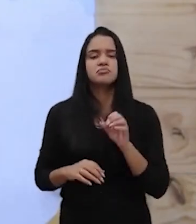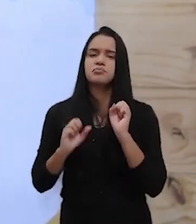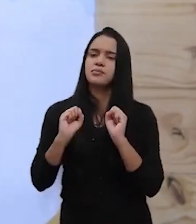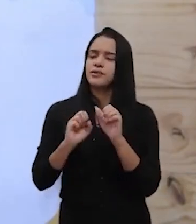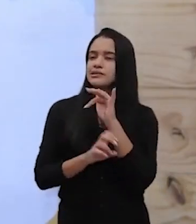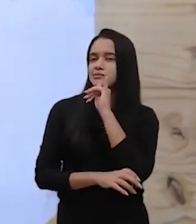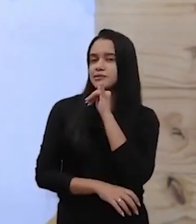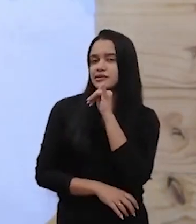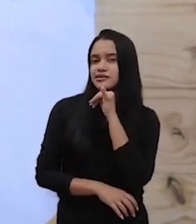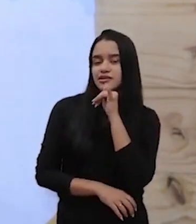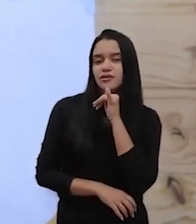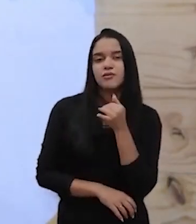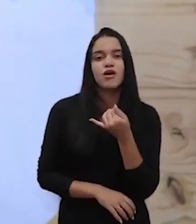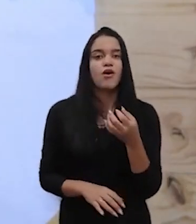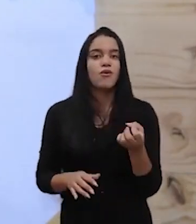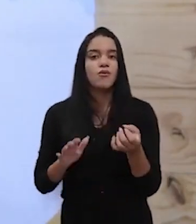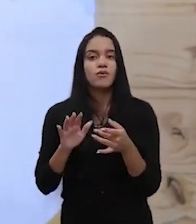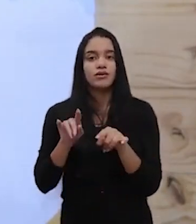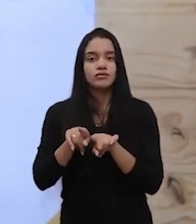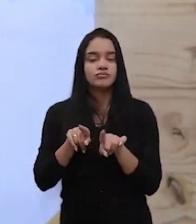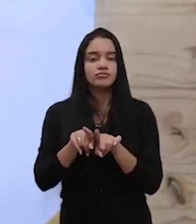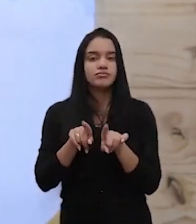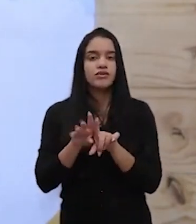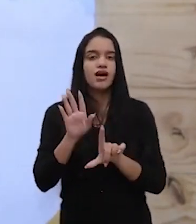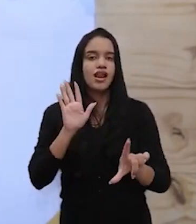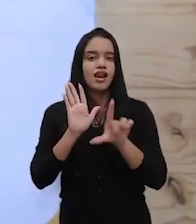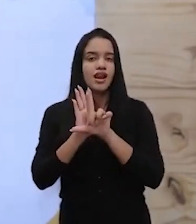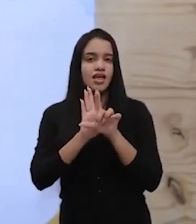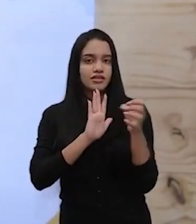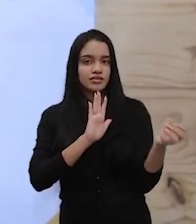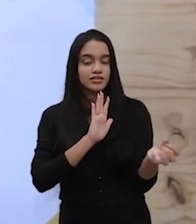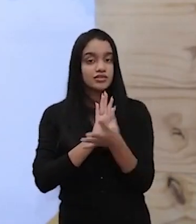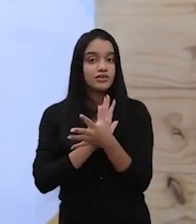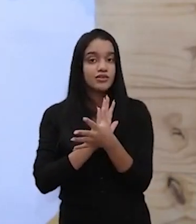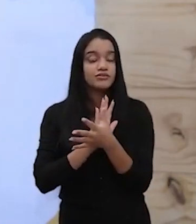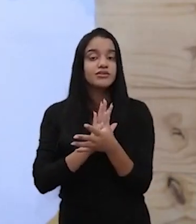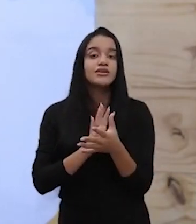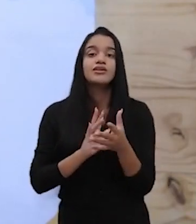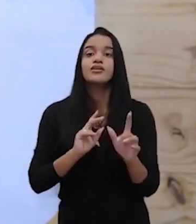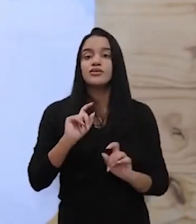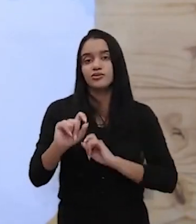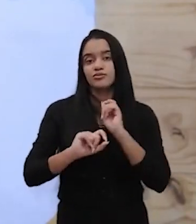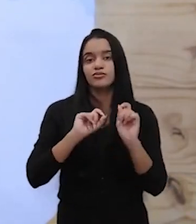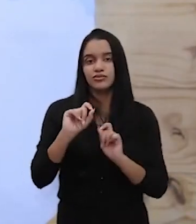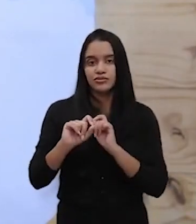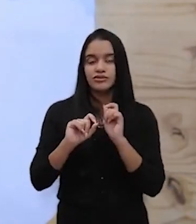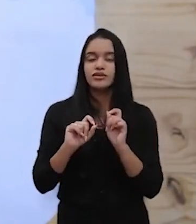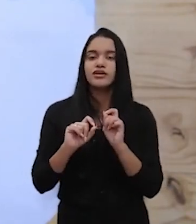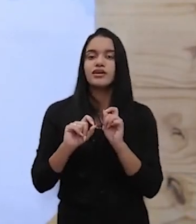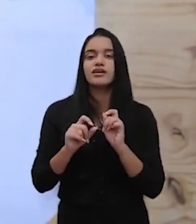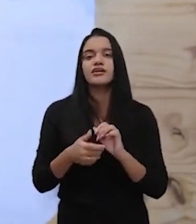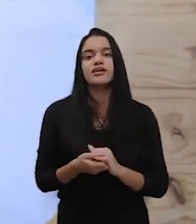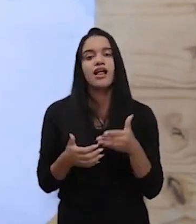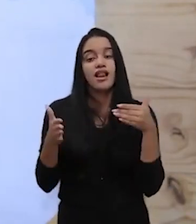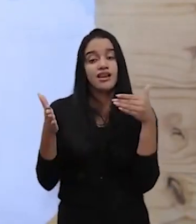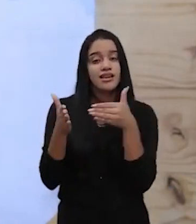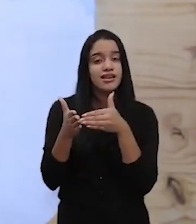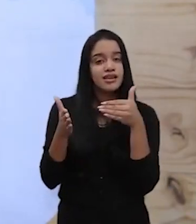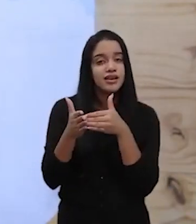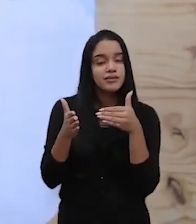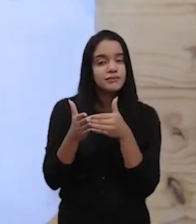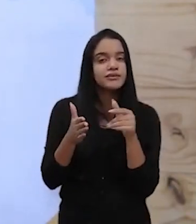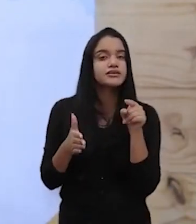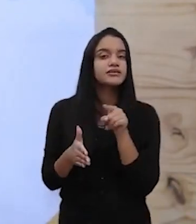ser, por exemplo, uma nova lei em que aumente os impostos e isso torne-se um fator limitante para